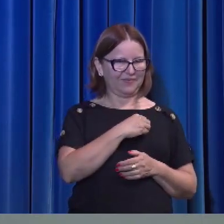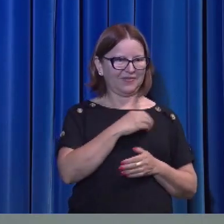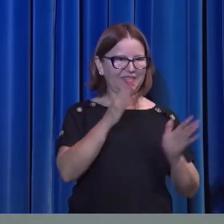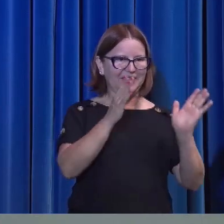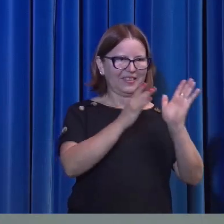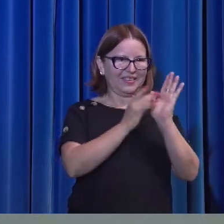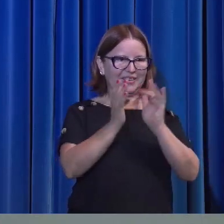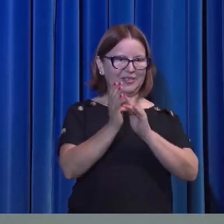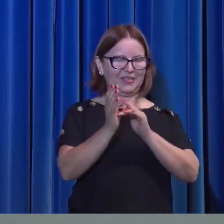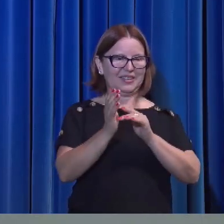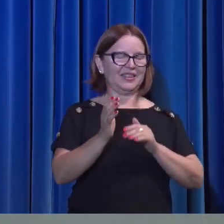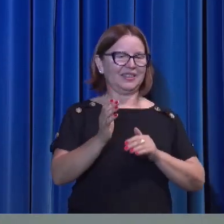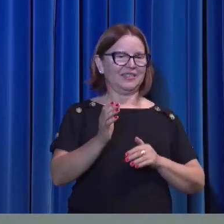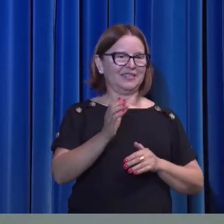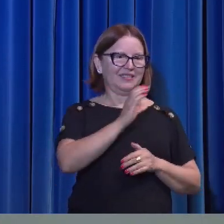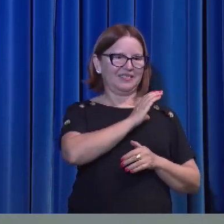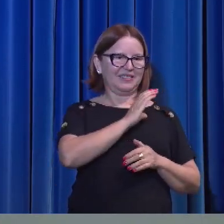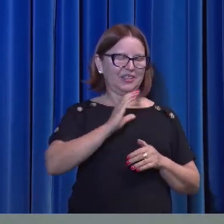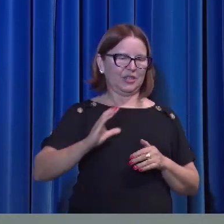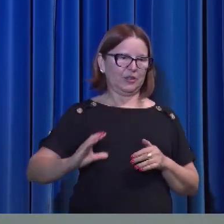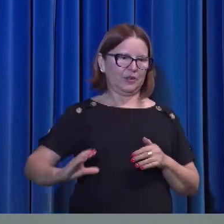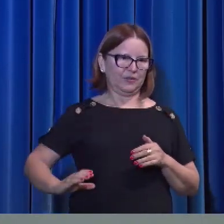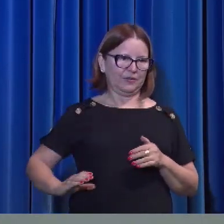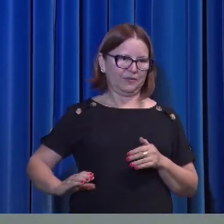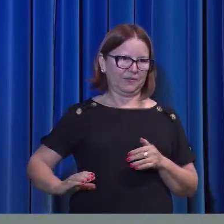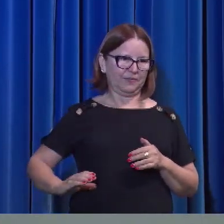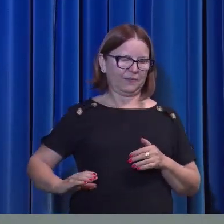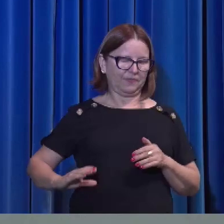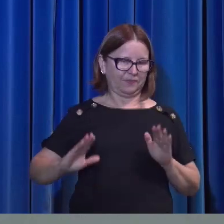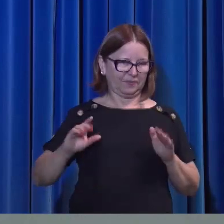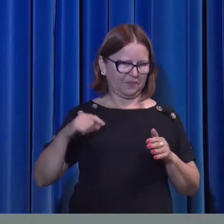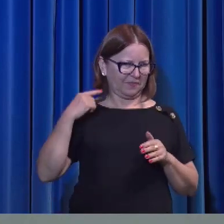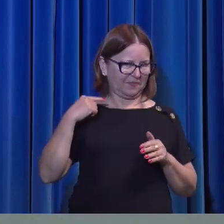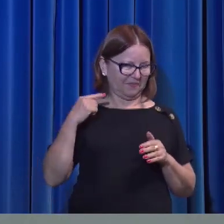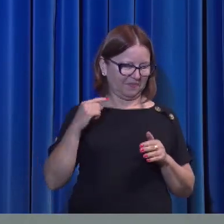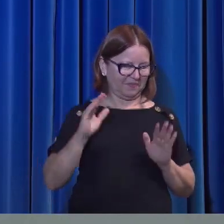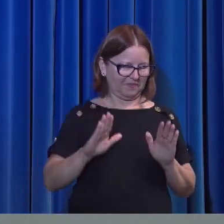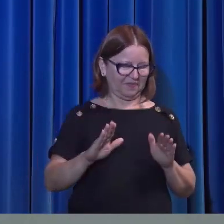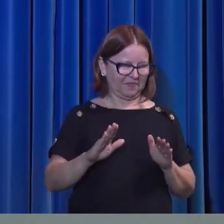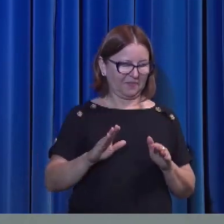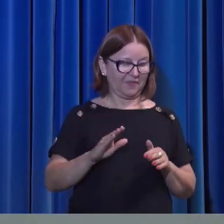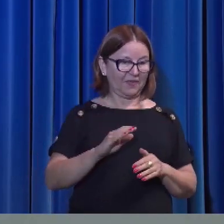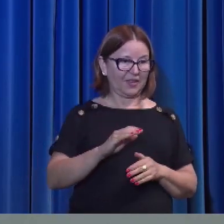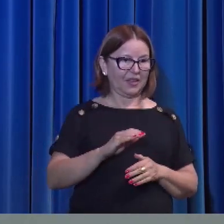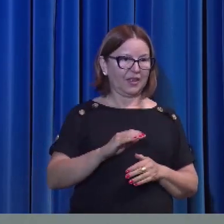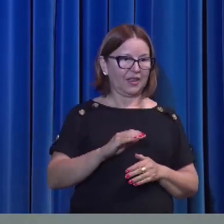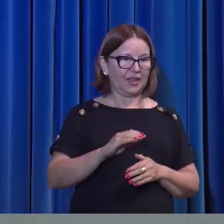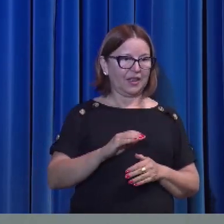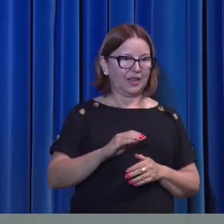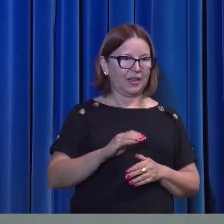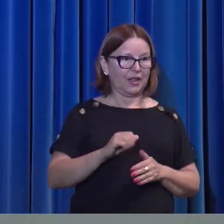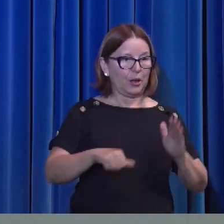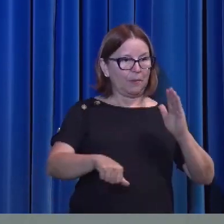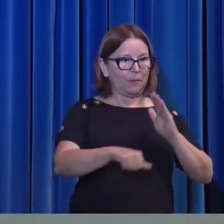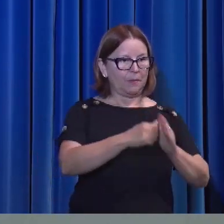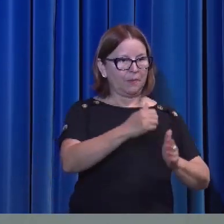o paráclito do pecador. Vamos dar uma olhadinha em 1 João, capítulo 2, versículo 1. 1 João